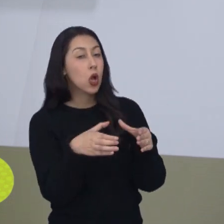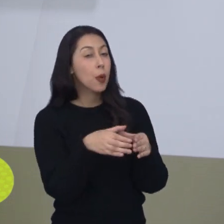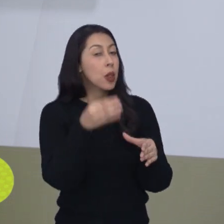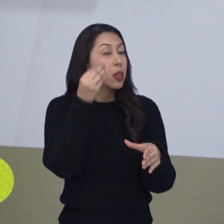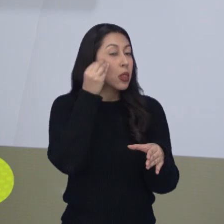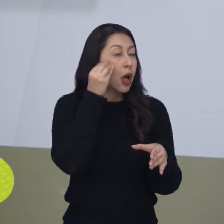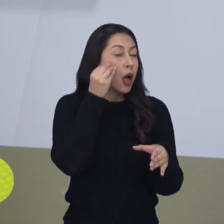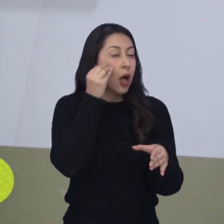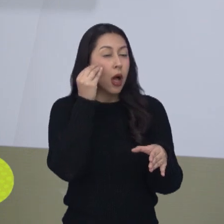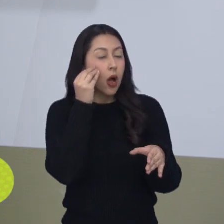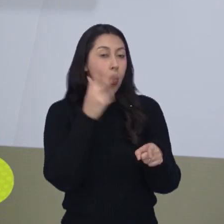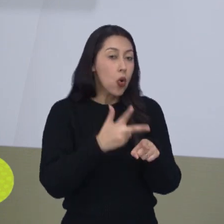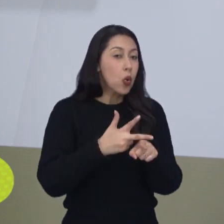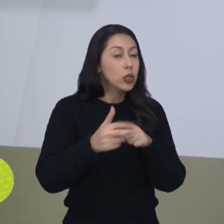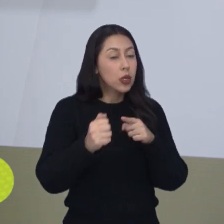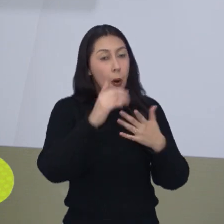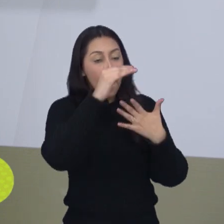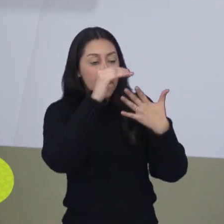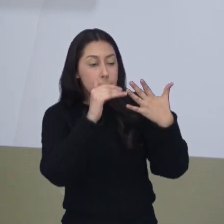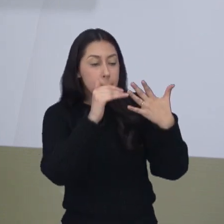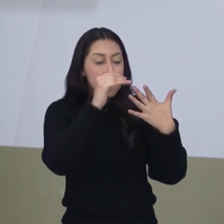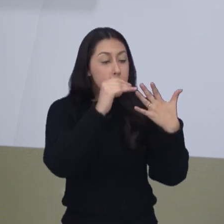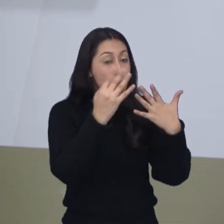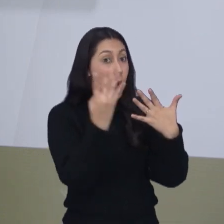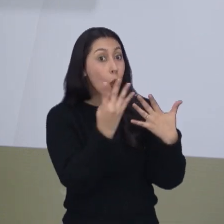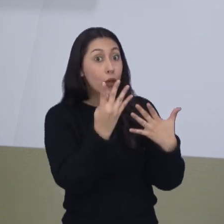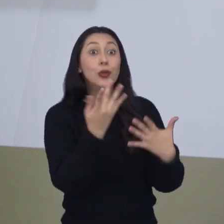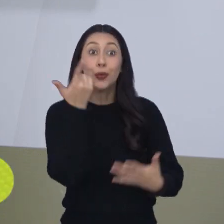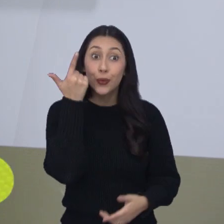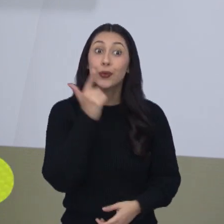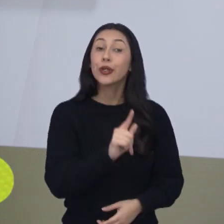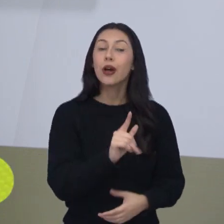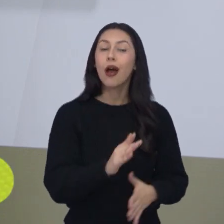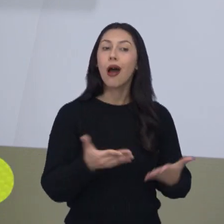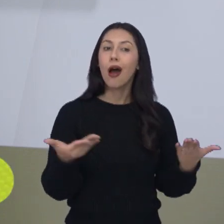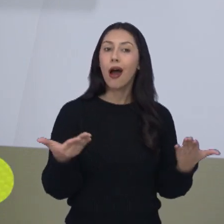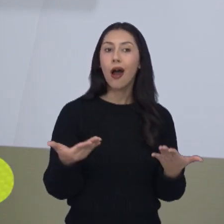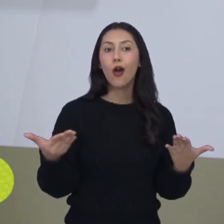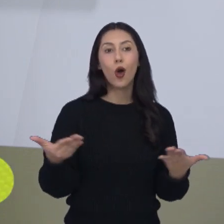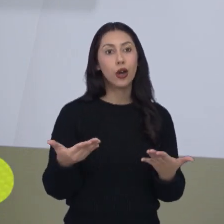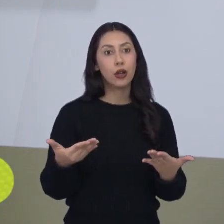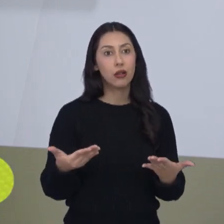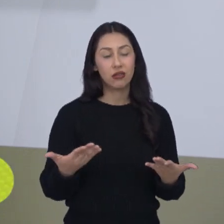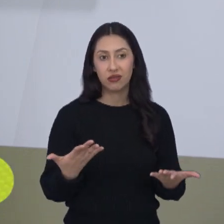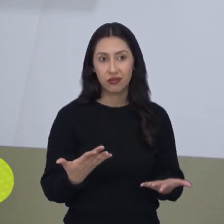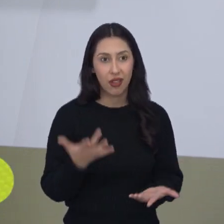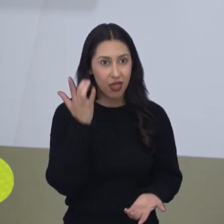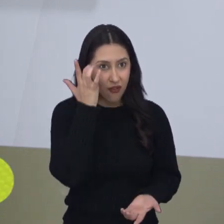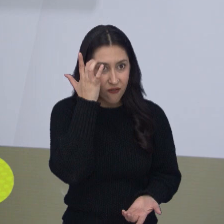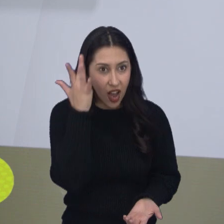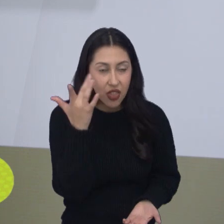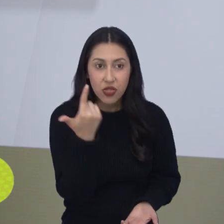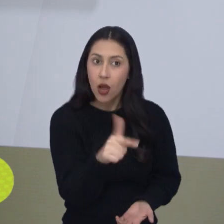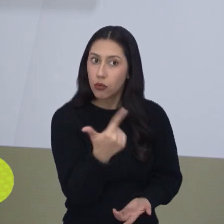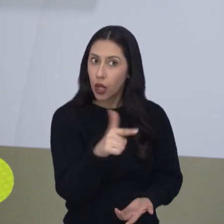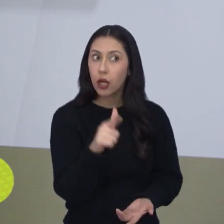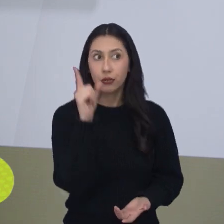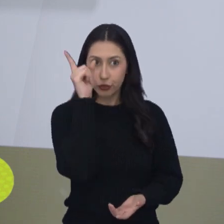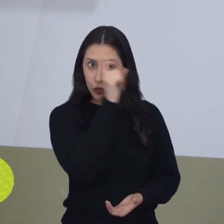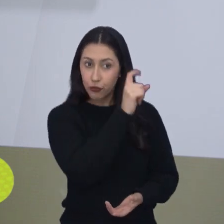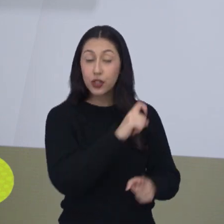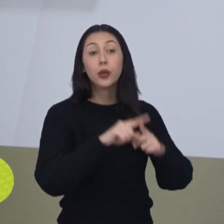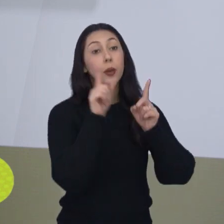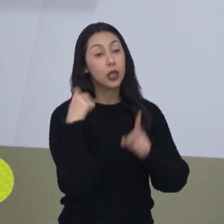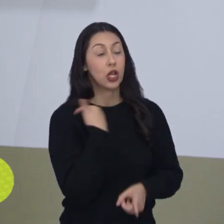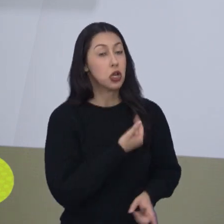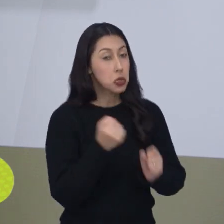poder conseguir pegar essa quarta posição do grupo Deu certo, agora não tem jogo fácil, é só Paulira Mas claro, a gente fica aqui na torcida